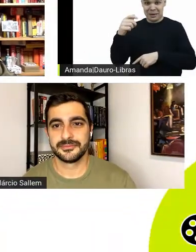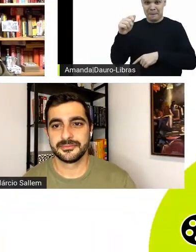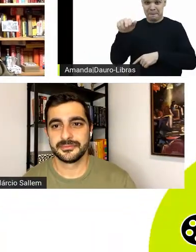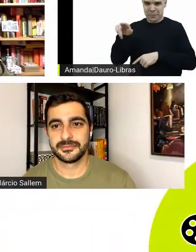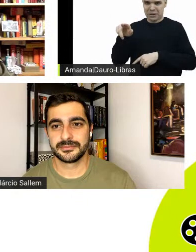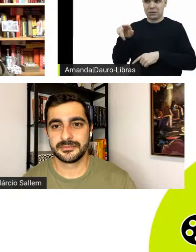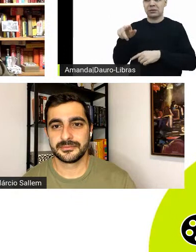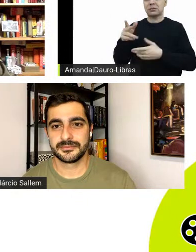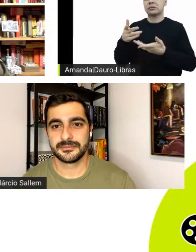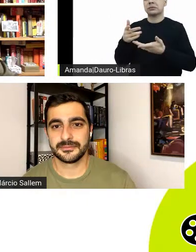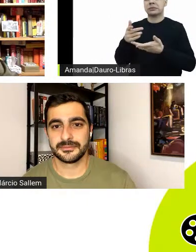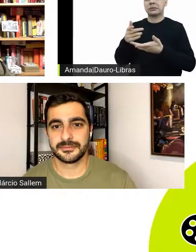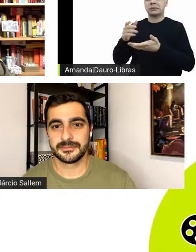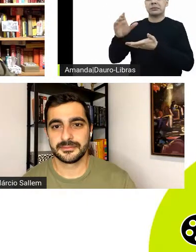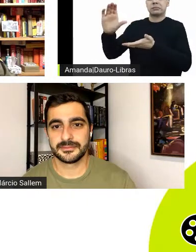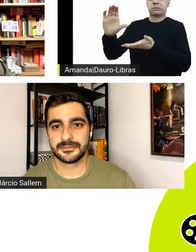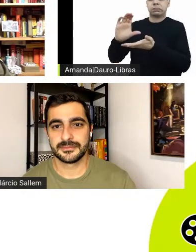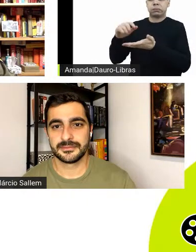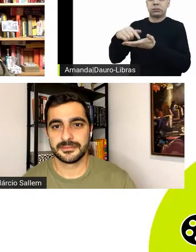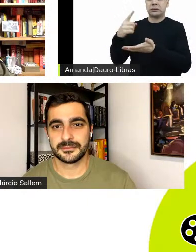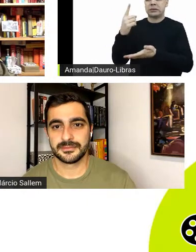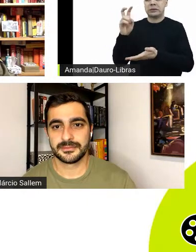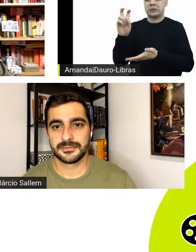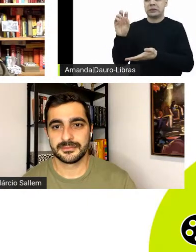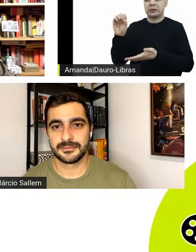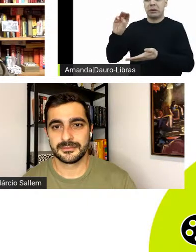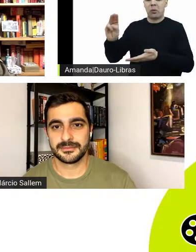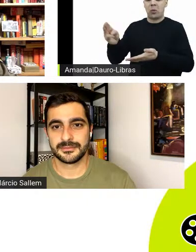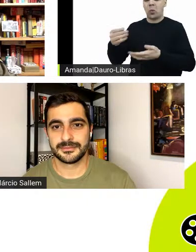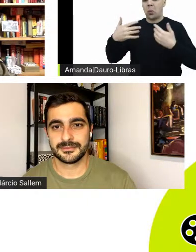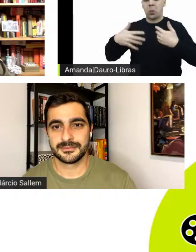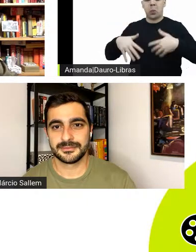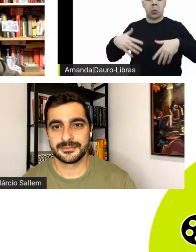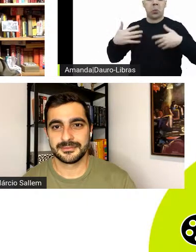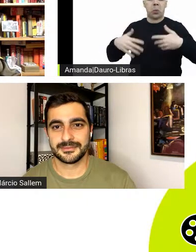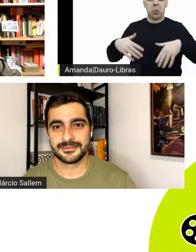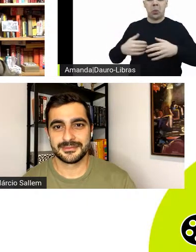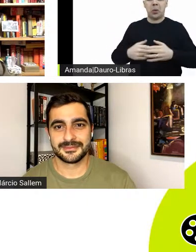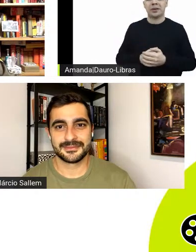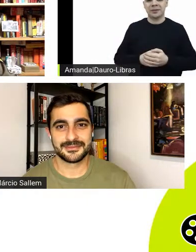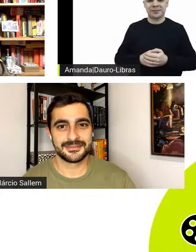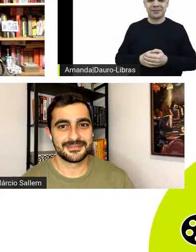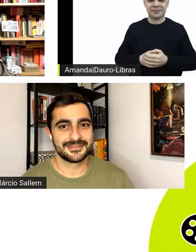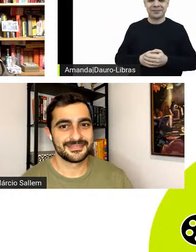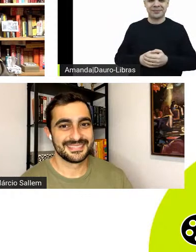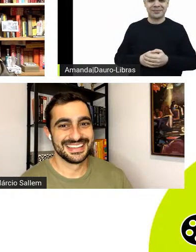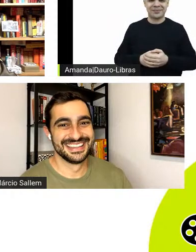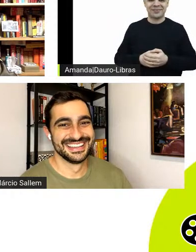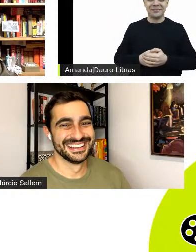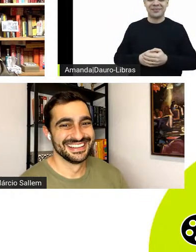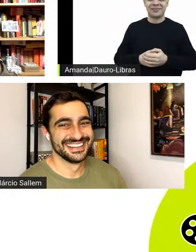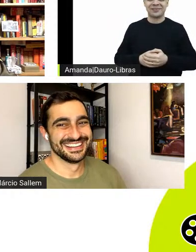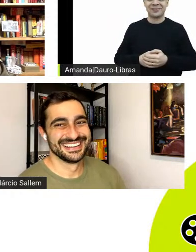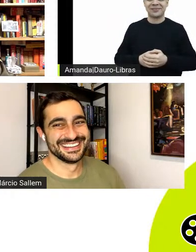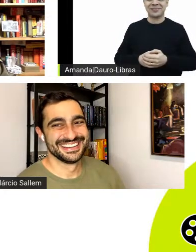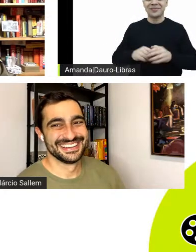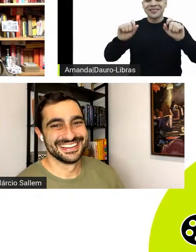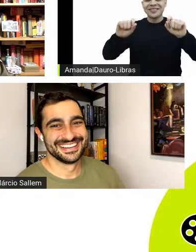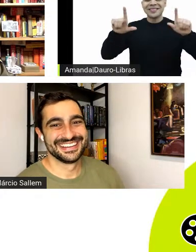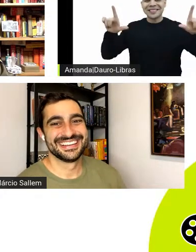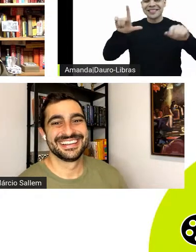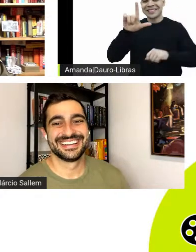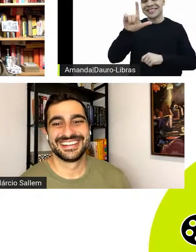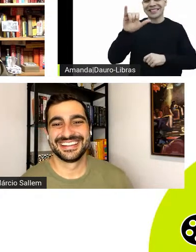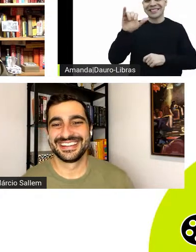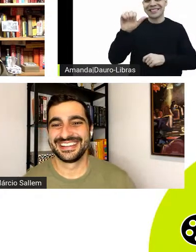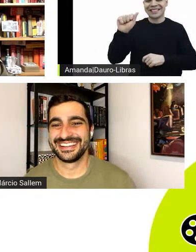Eu queria, eu tinha uma pergunta sobre, ah, ali apareceu, quer dizer que ela tem perguntas para a gente. Se quiser concluir,